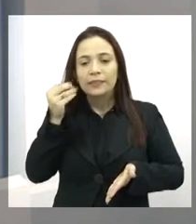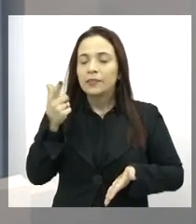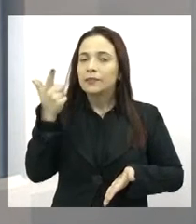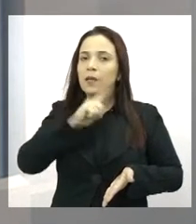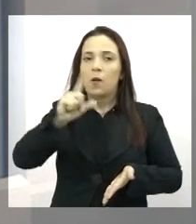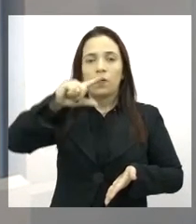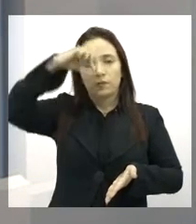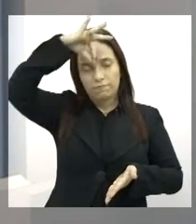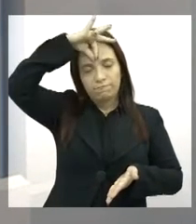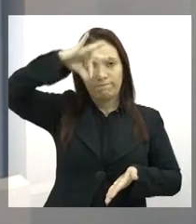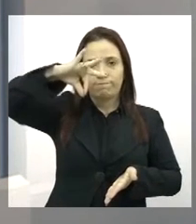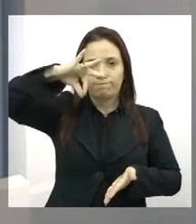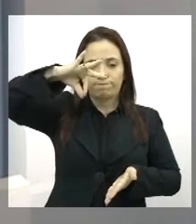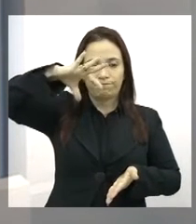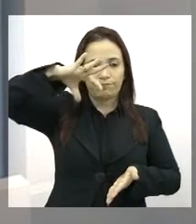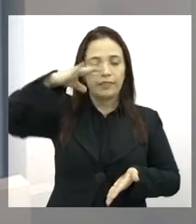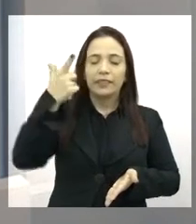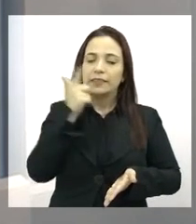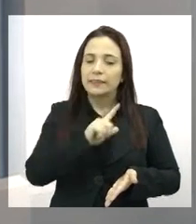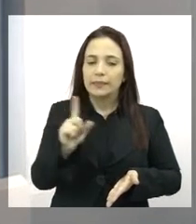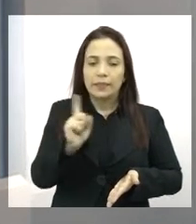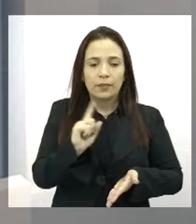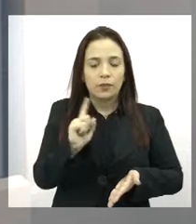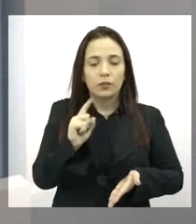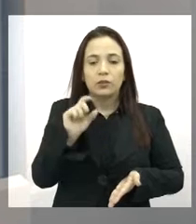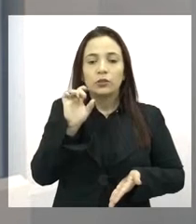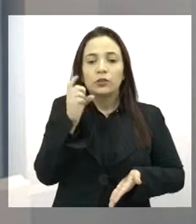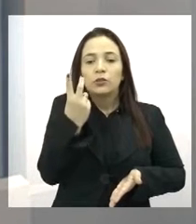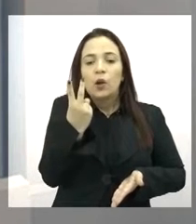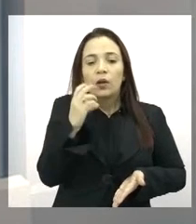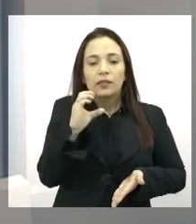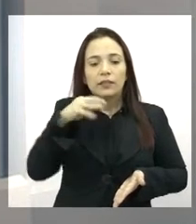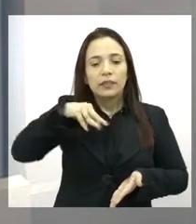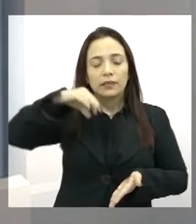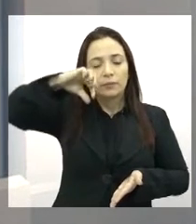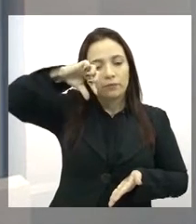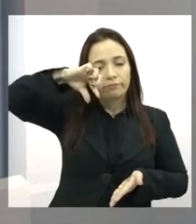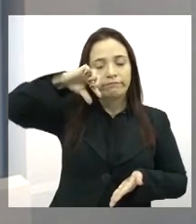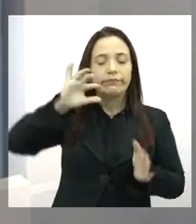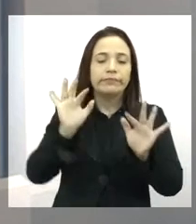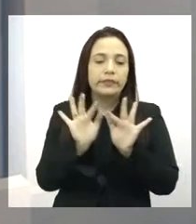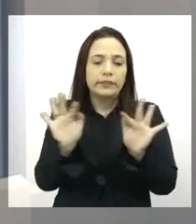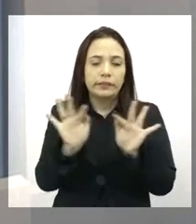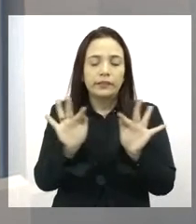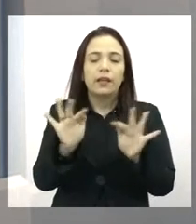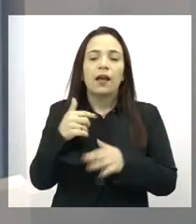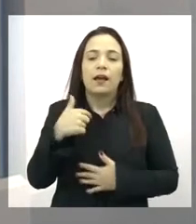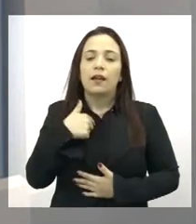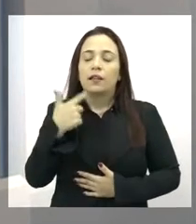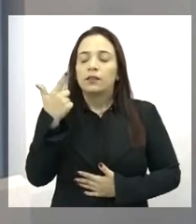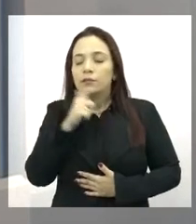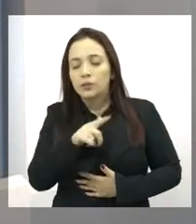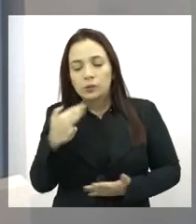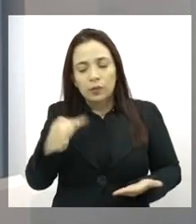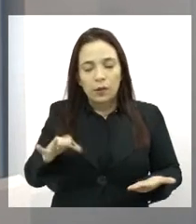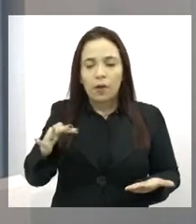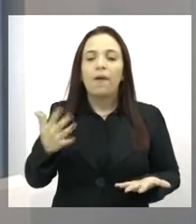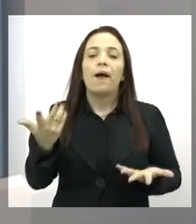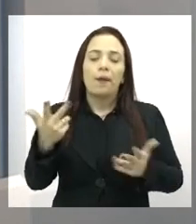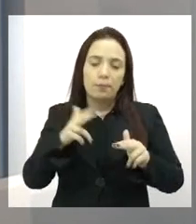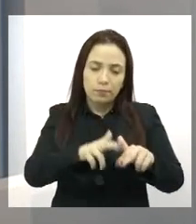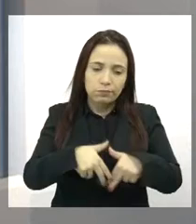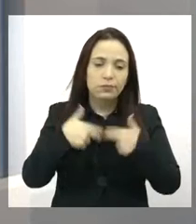dilatava, né? Não dilatava, você estava com 2 centímetros de dilatação, então não estava mais aguentando e acabei me